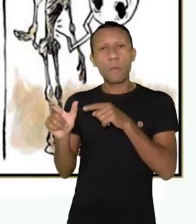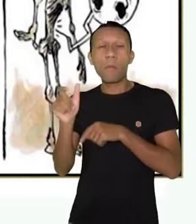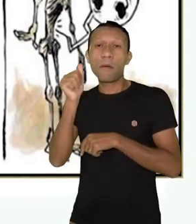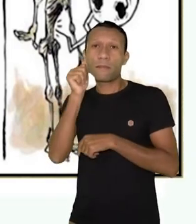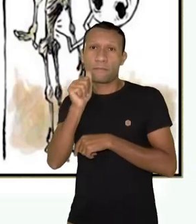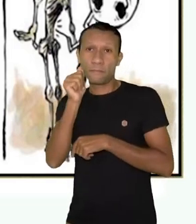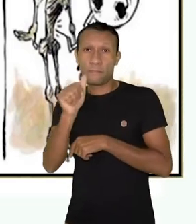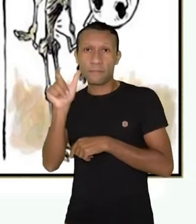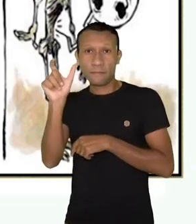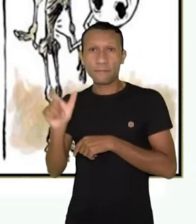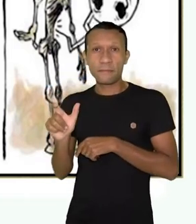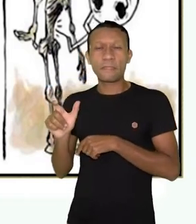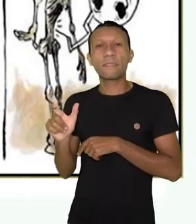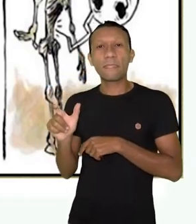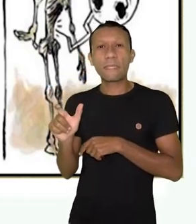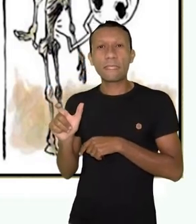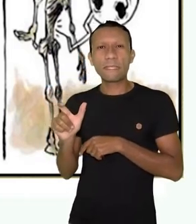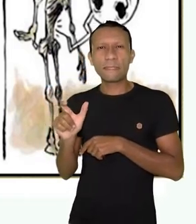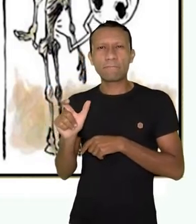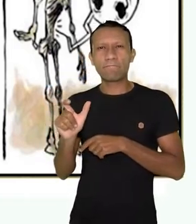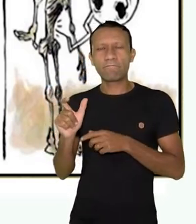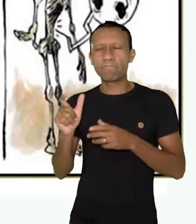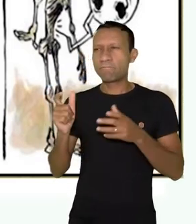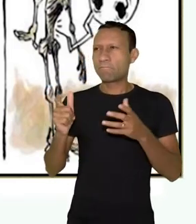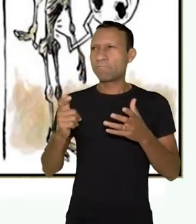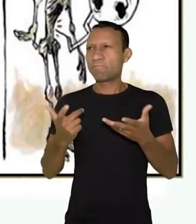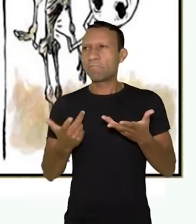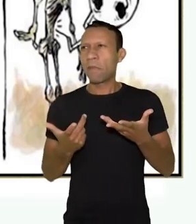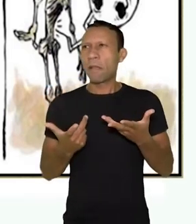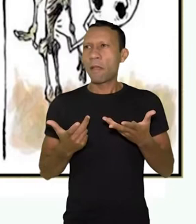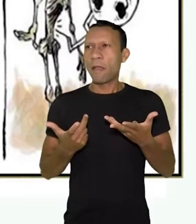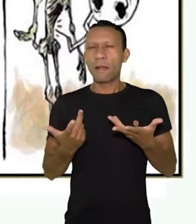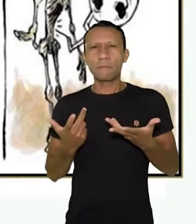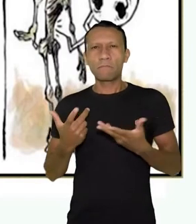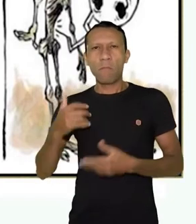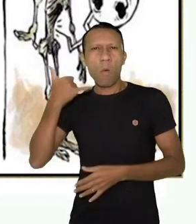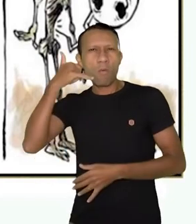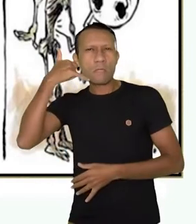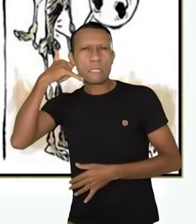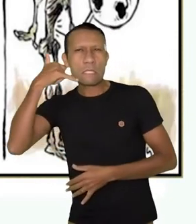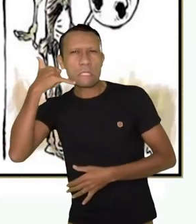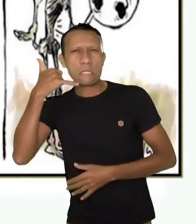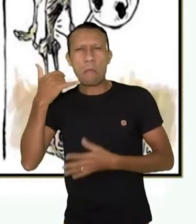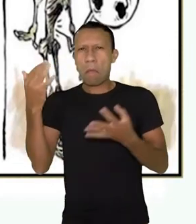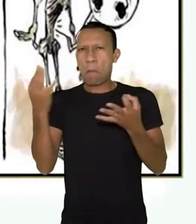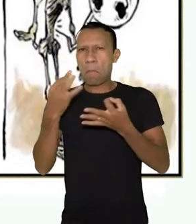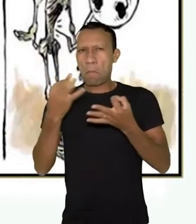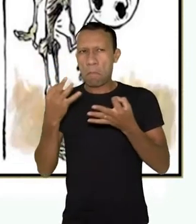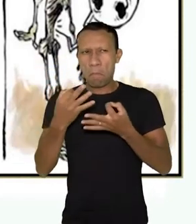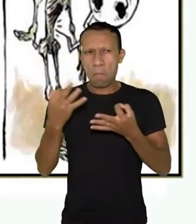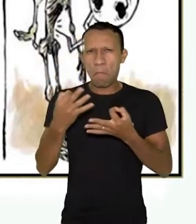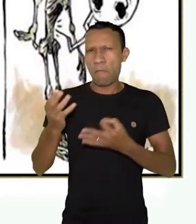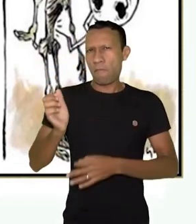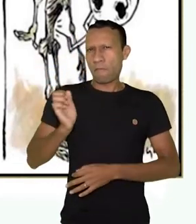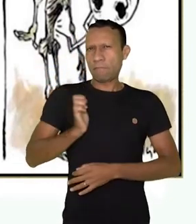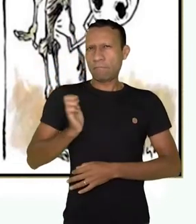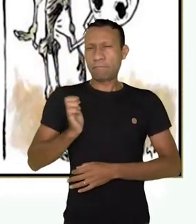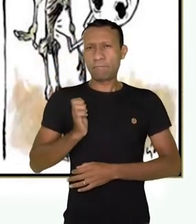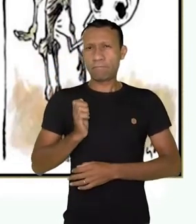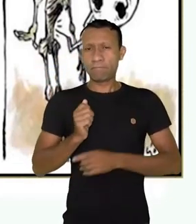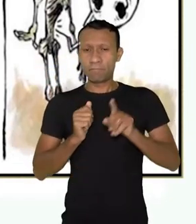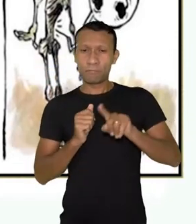uma menina, né? Uma pessoa toda equipada com um celular avançadíssimo tocando,